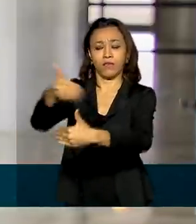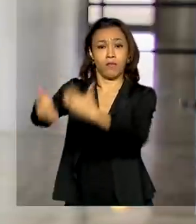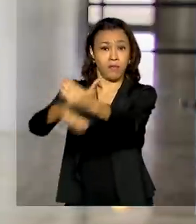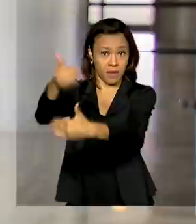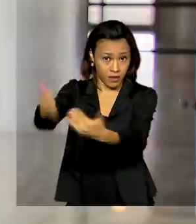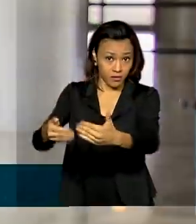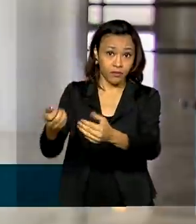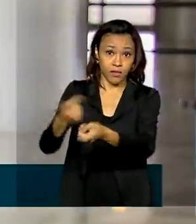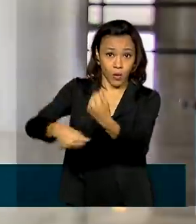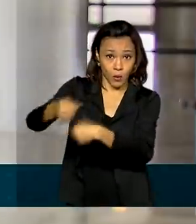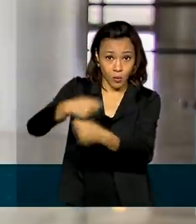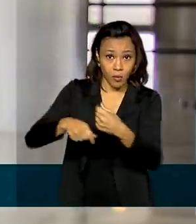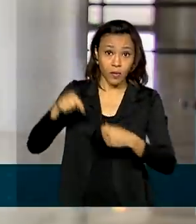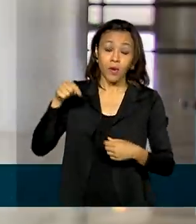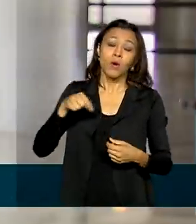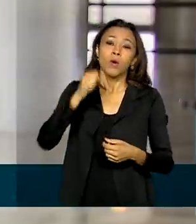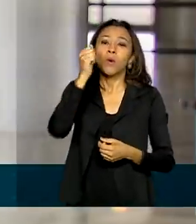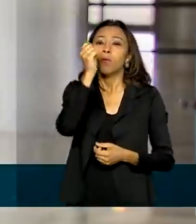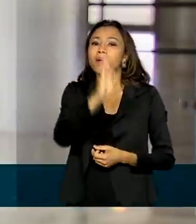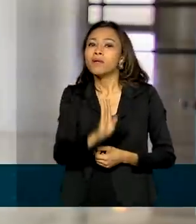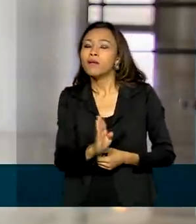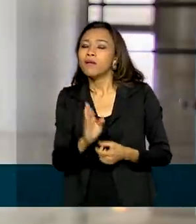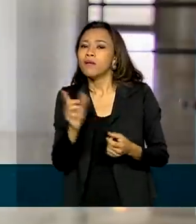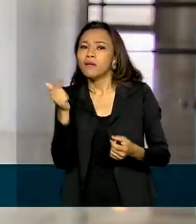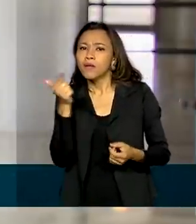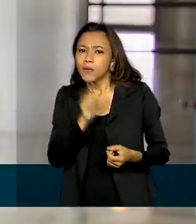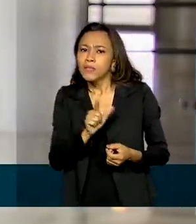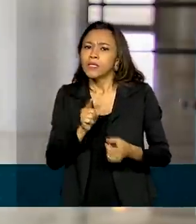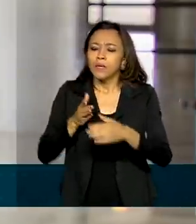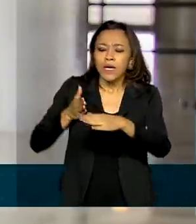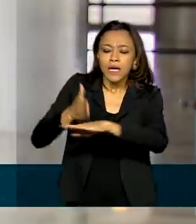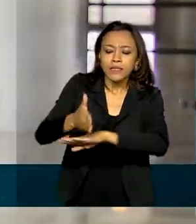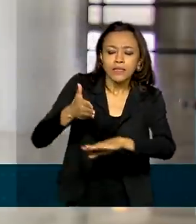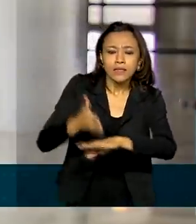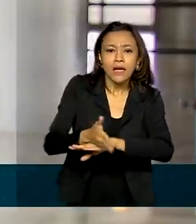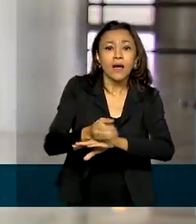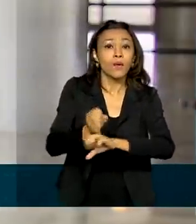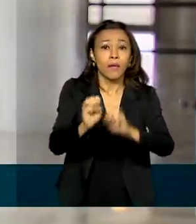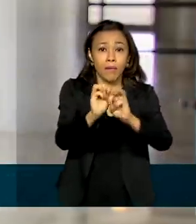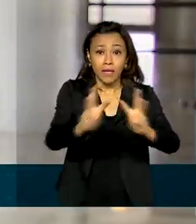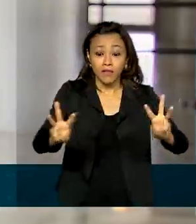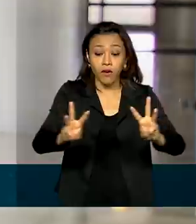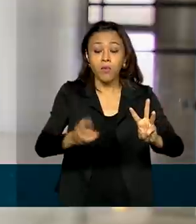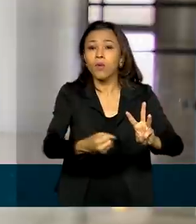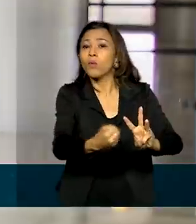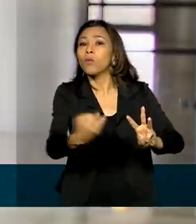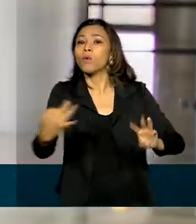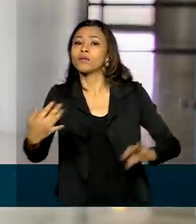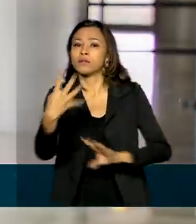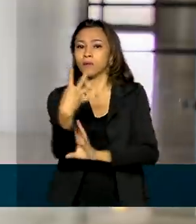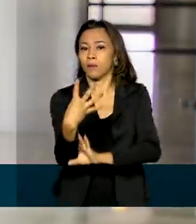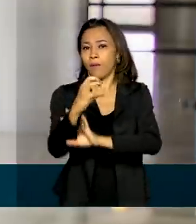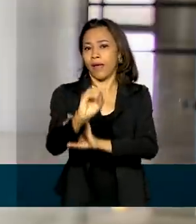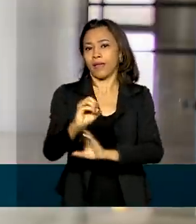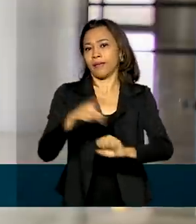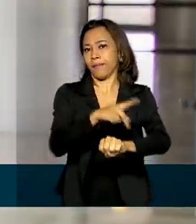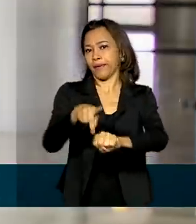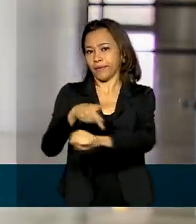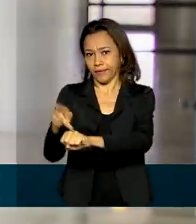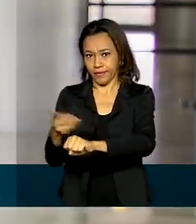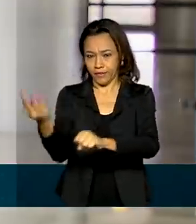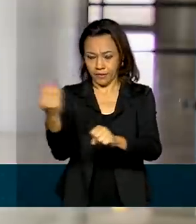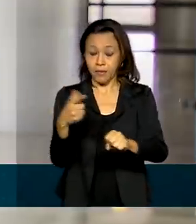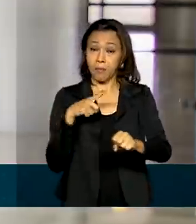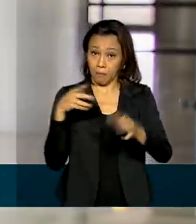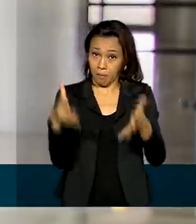OCDE. Com isso, o país adquiriu condições de ingresso na plataforma que reúne 40 países. Conforme o acordo,